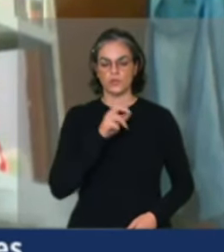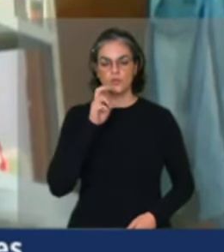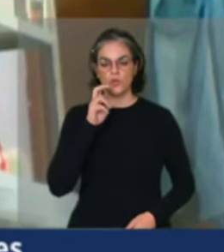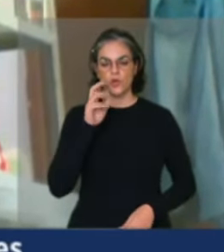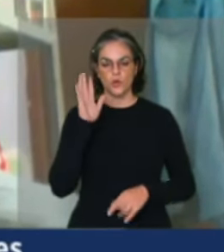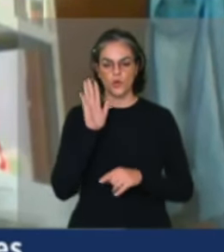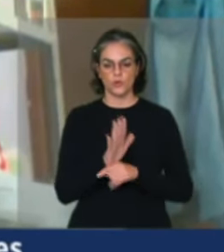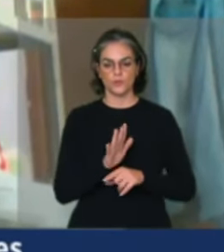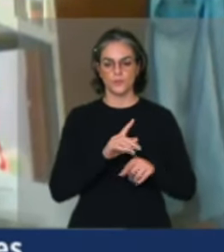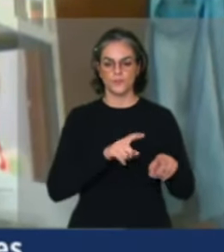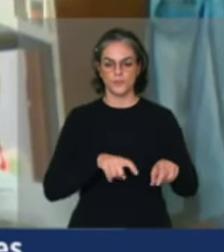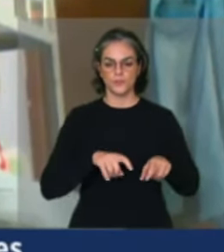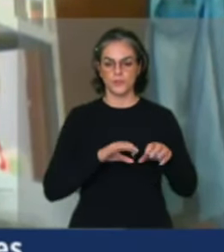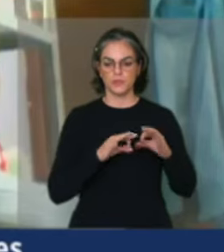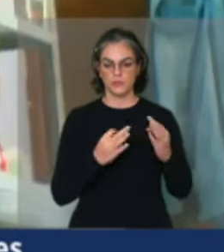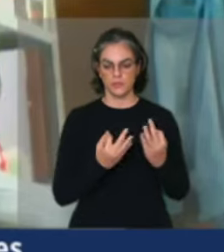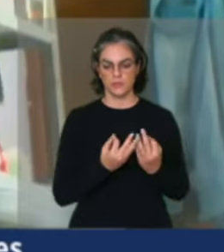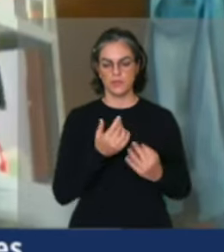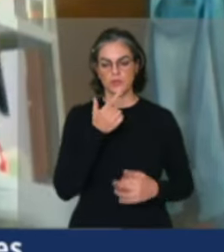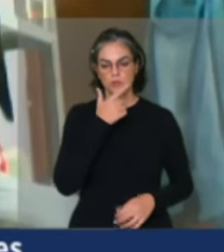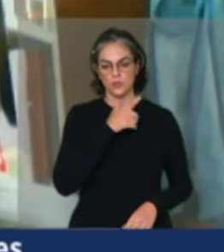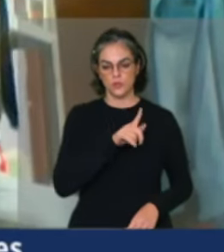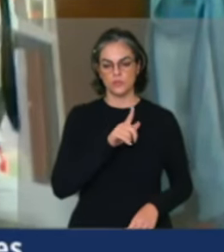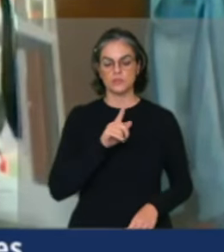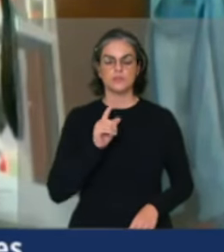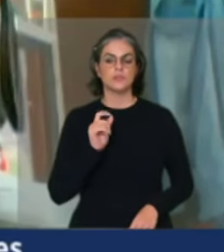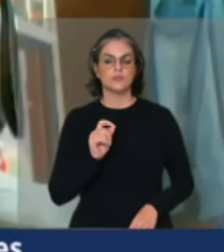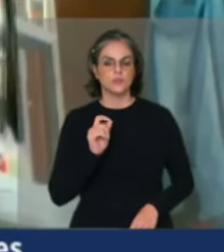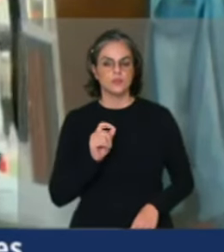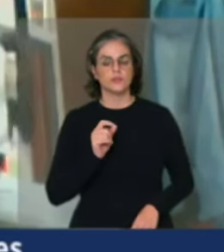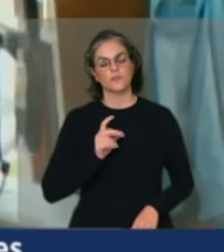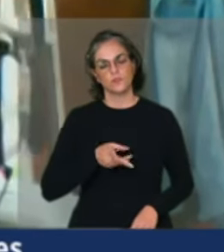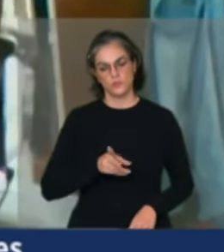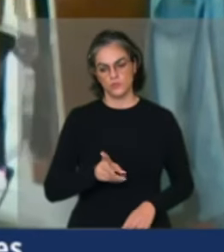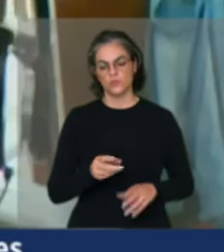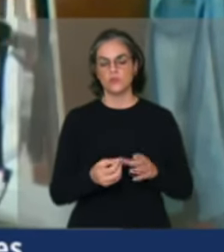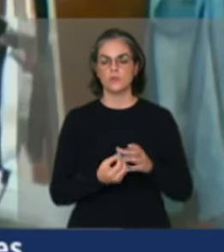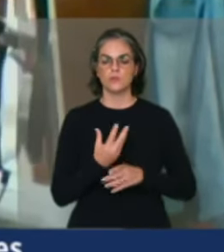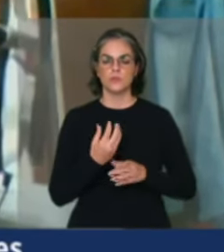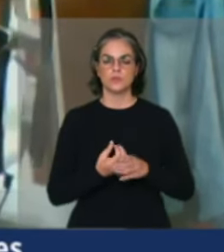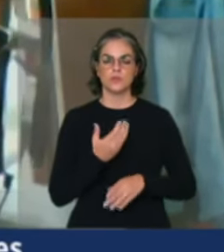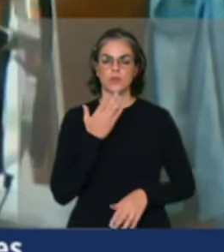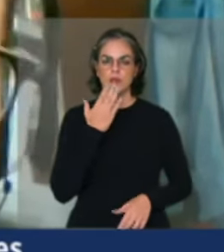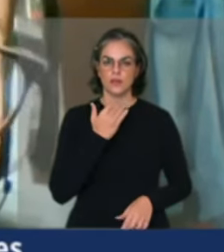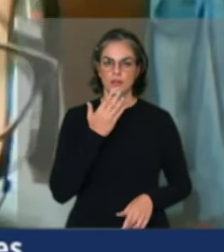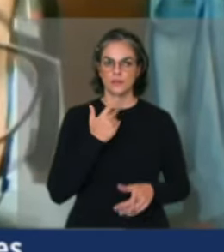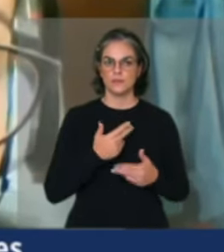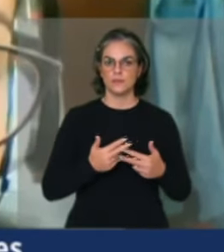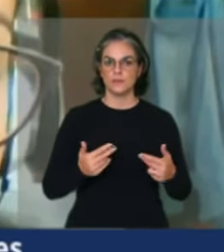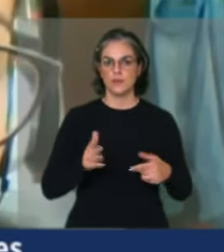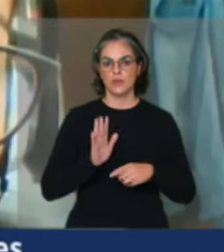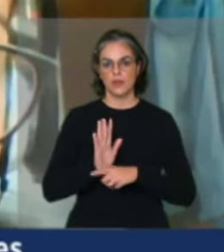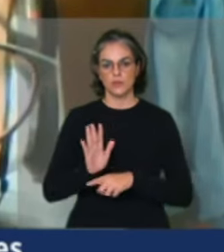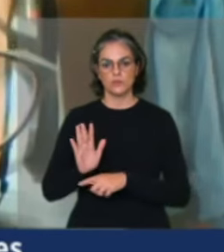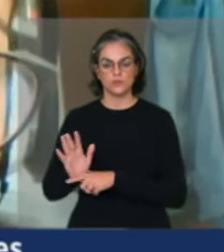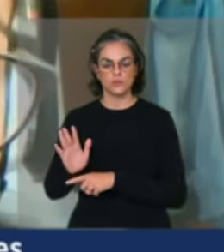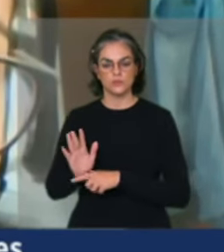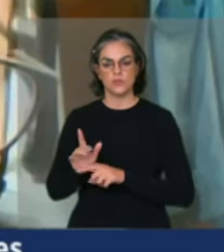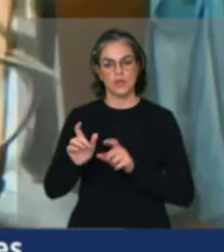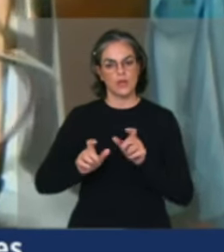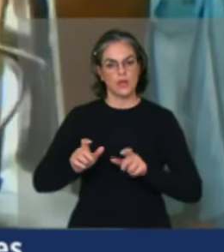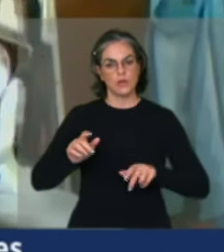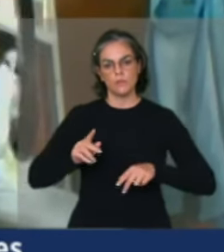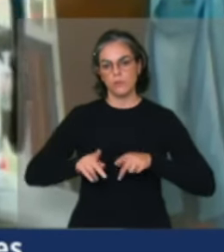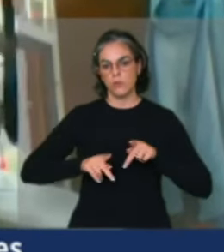familiar, para que a agricultura familiar consiga seguir produzindo os alimentos para abastecer ao povo as